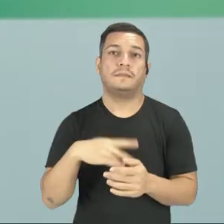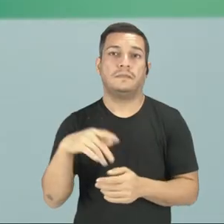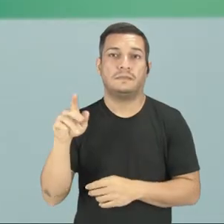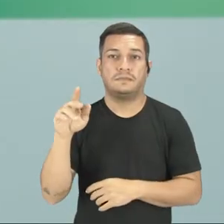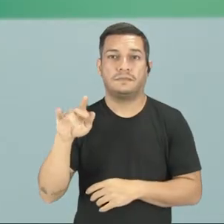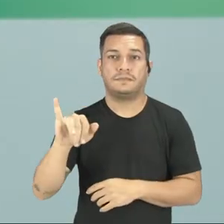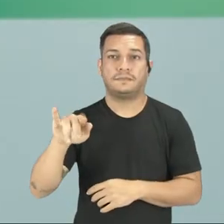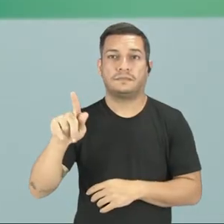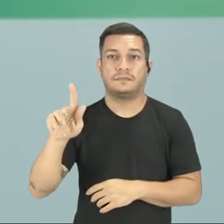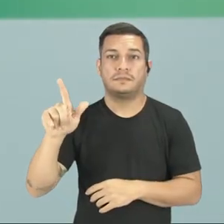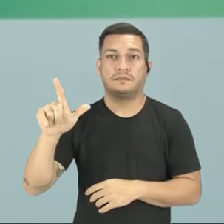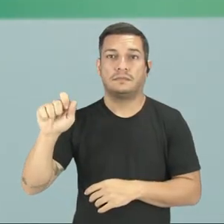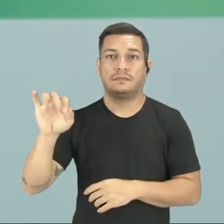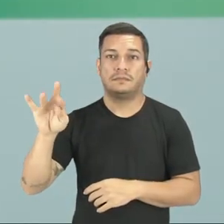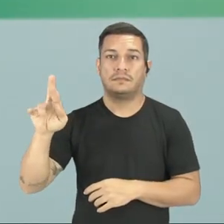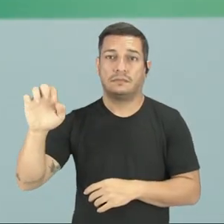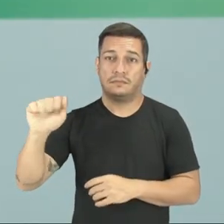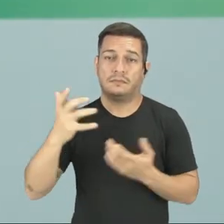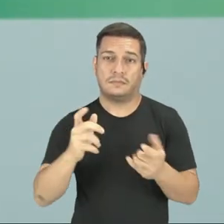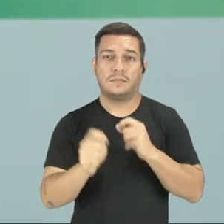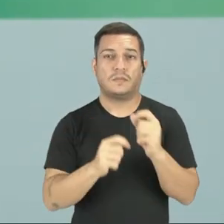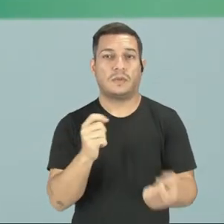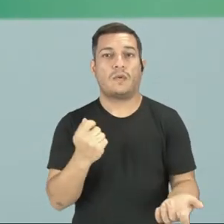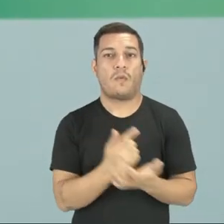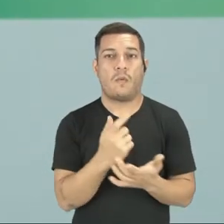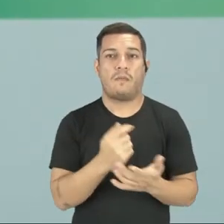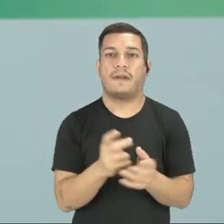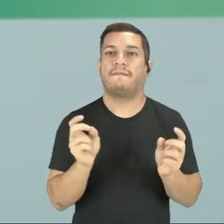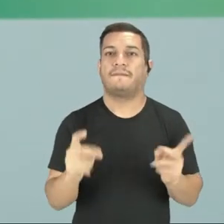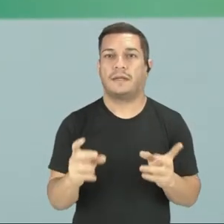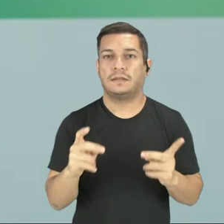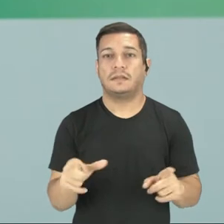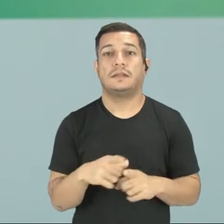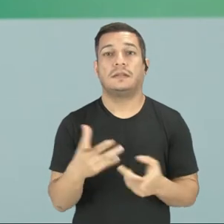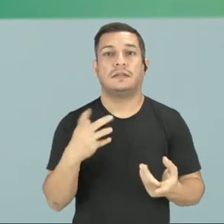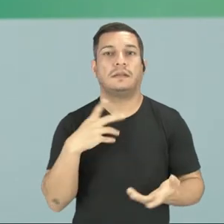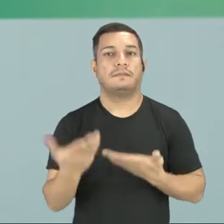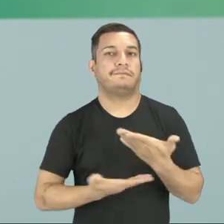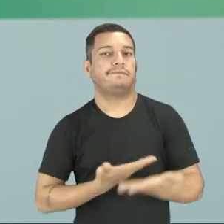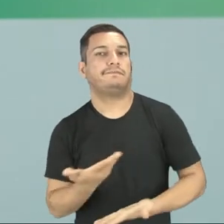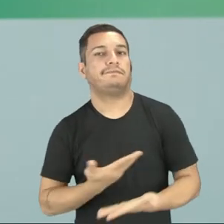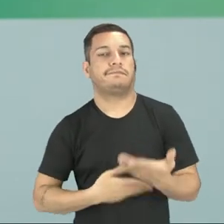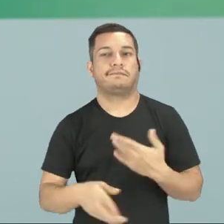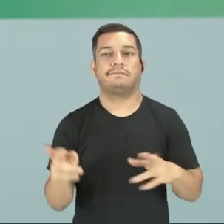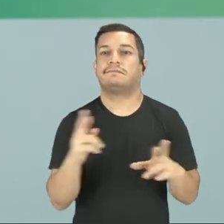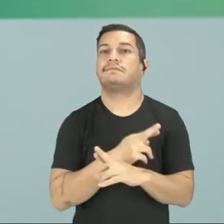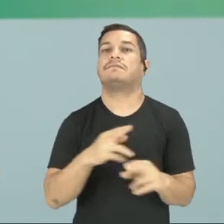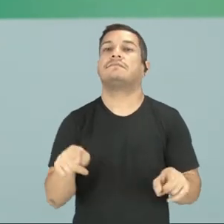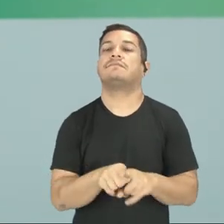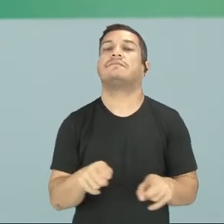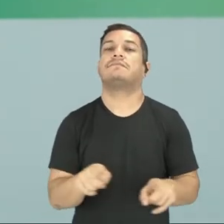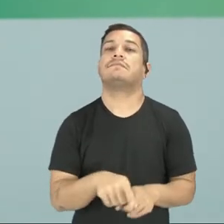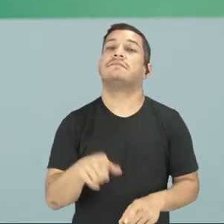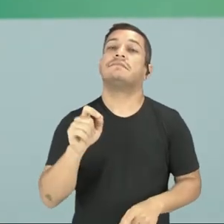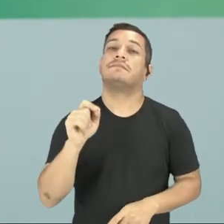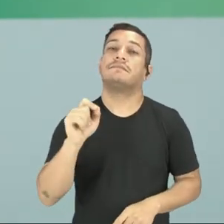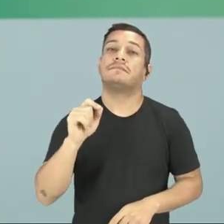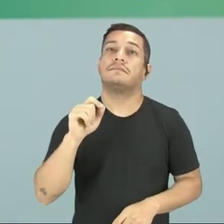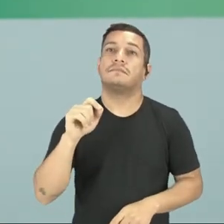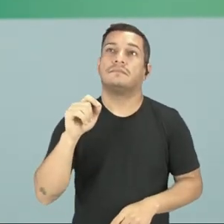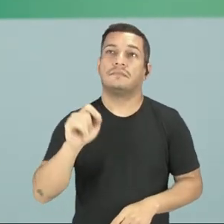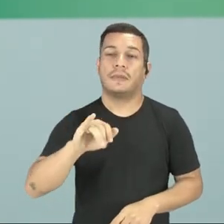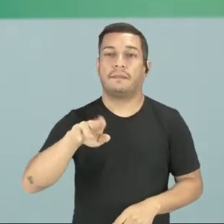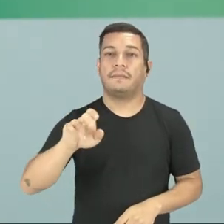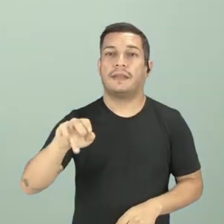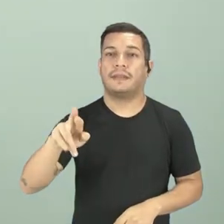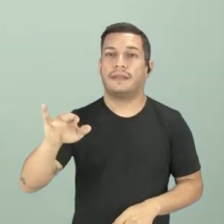da compra, da venda, ela queria ter essas relações. Além do mais, Inglaterra também queria jazidas de